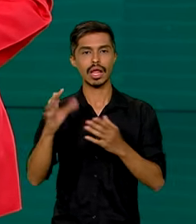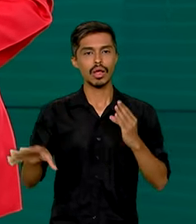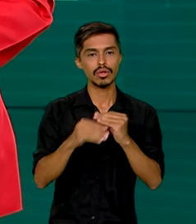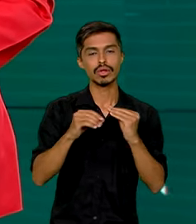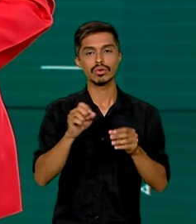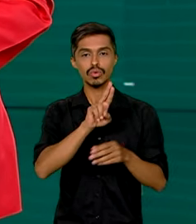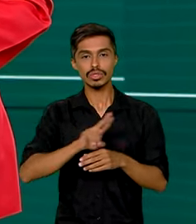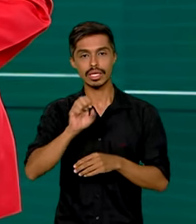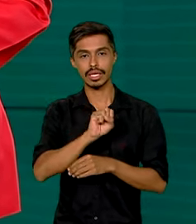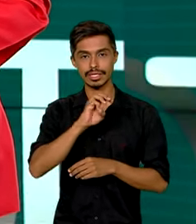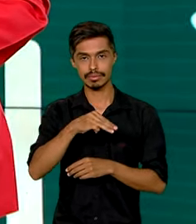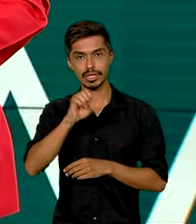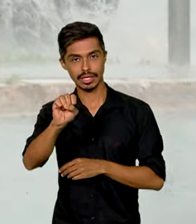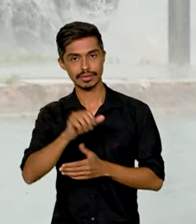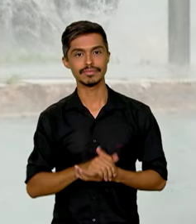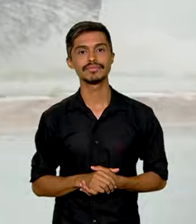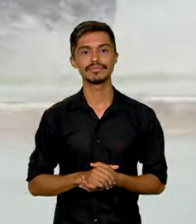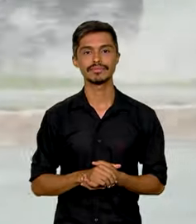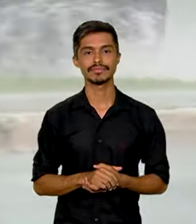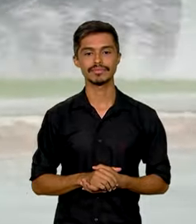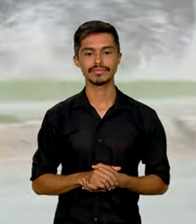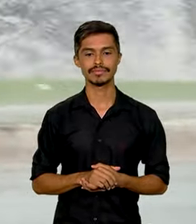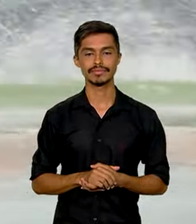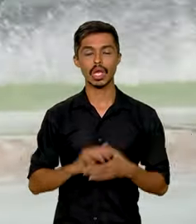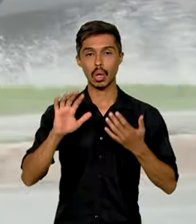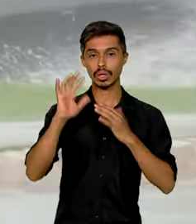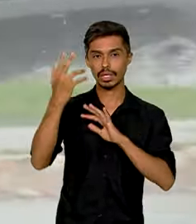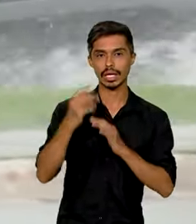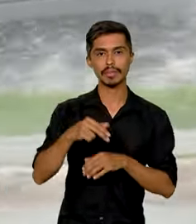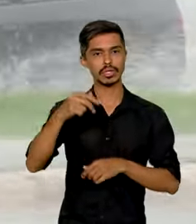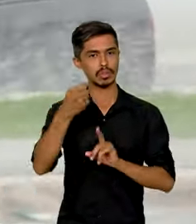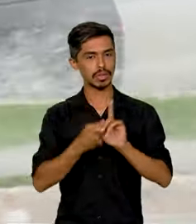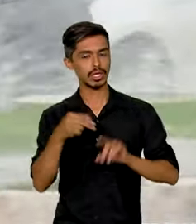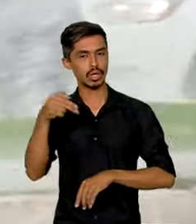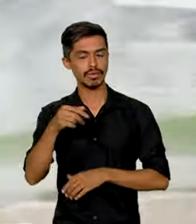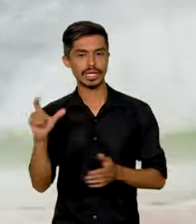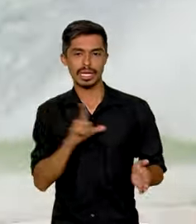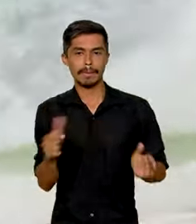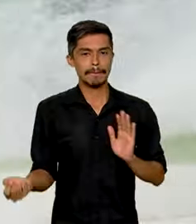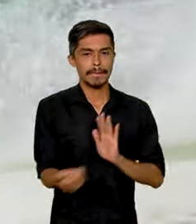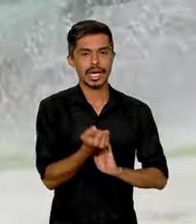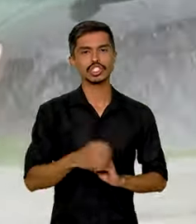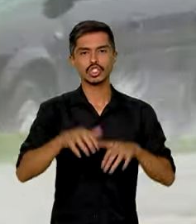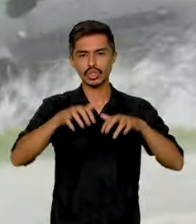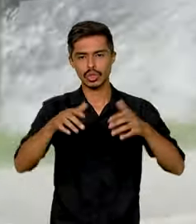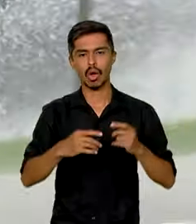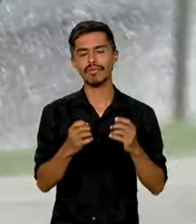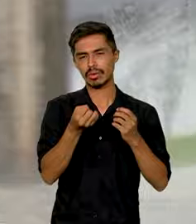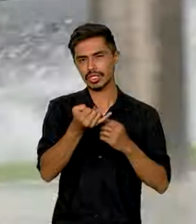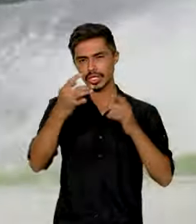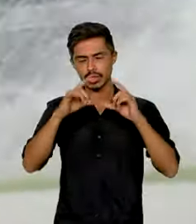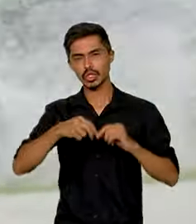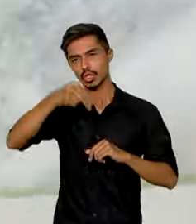aos alertas por SMS. O clima em novembro será marcado por chuvas abaixo da média no